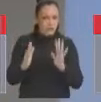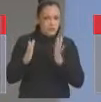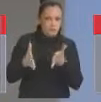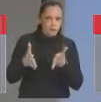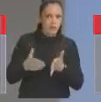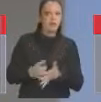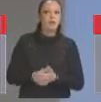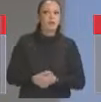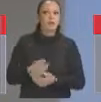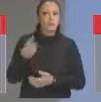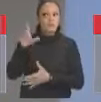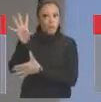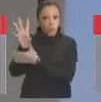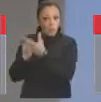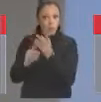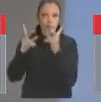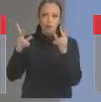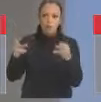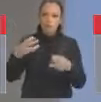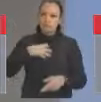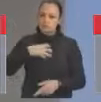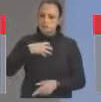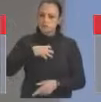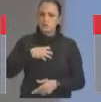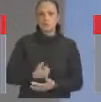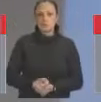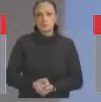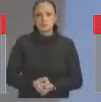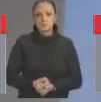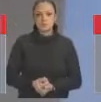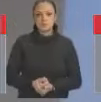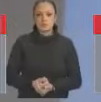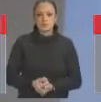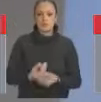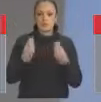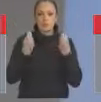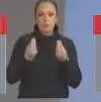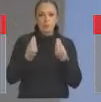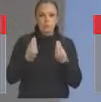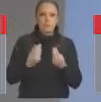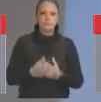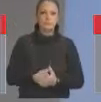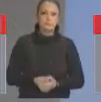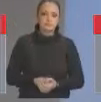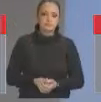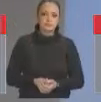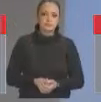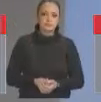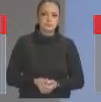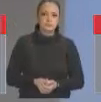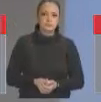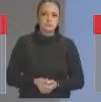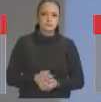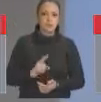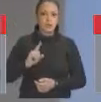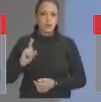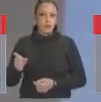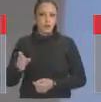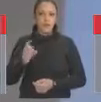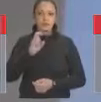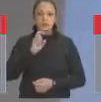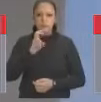sendo interditada pelo Ministério Público. Olha só onde, em quem, o movimento de Sorocaba